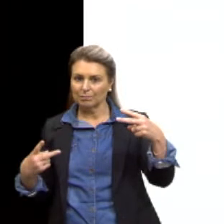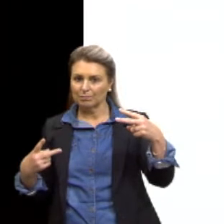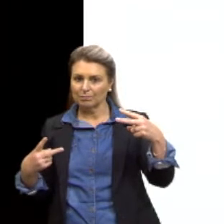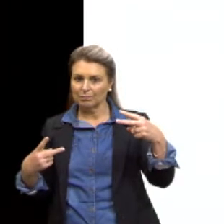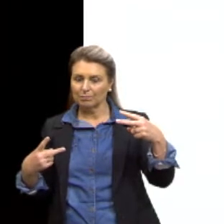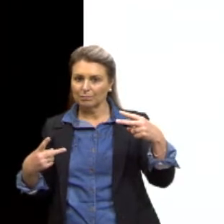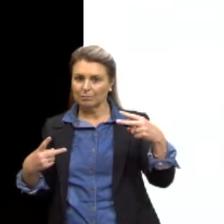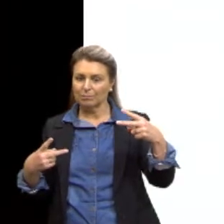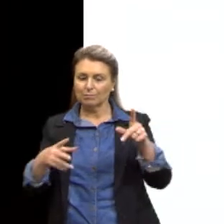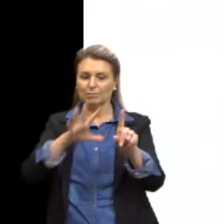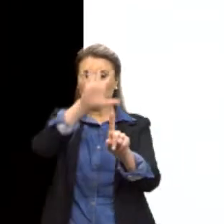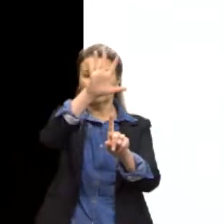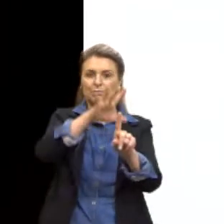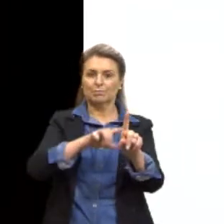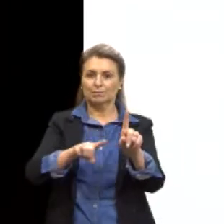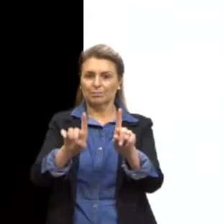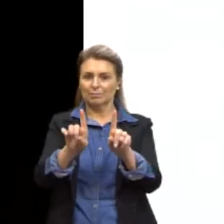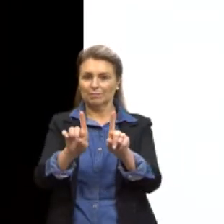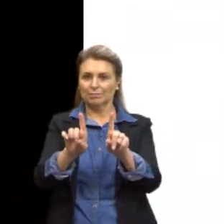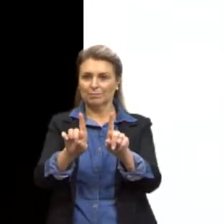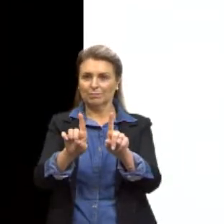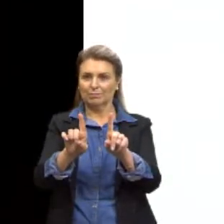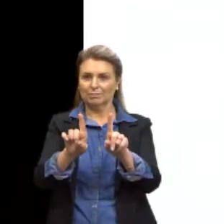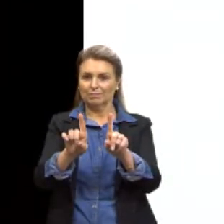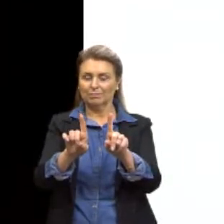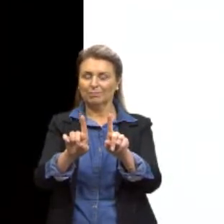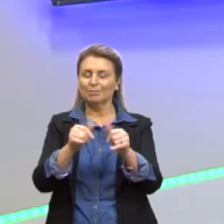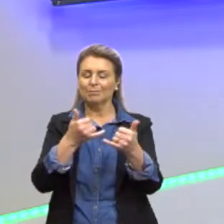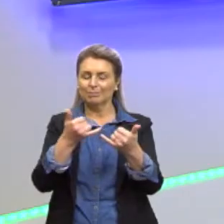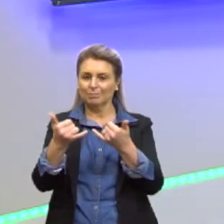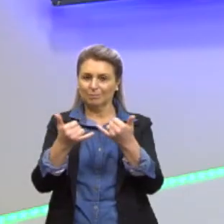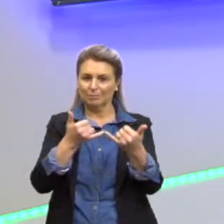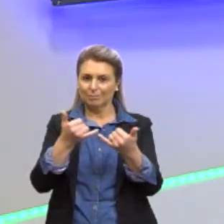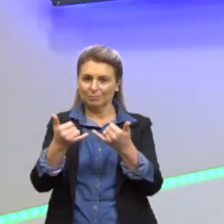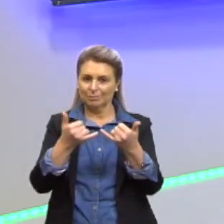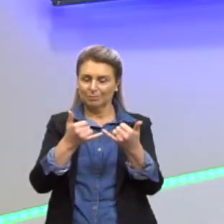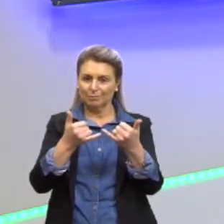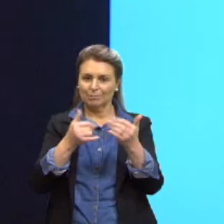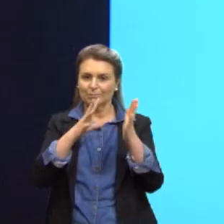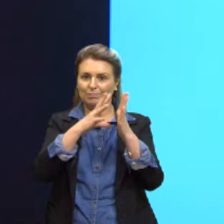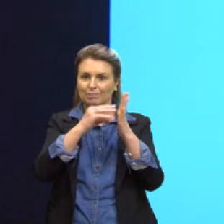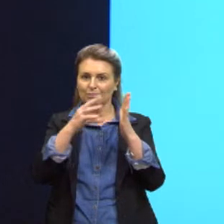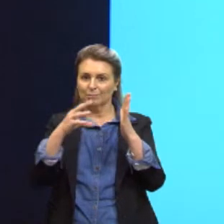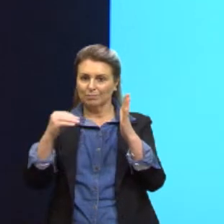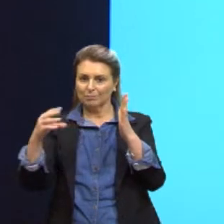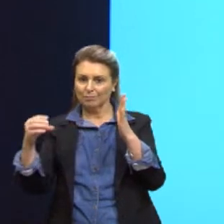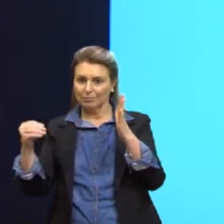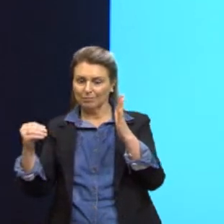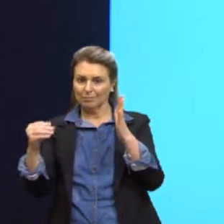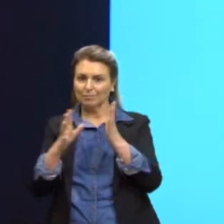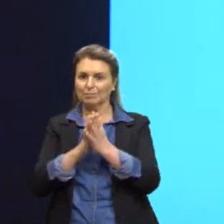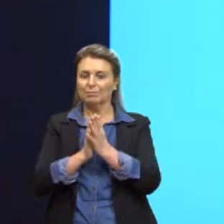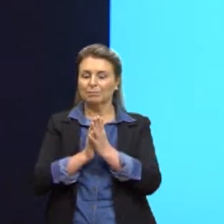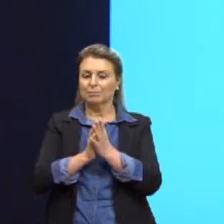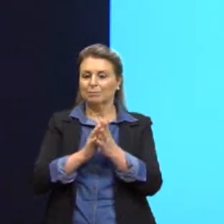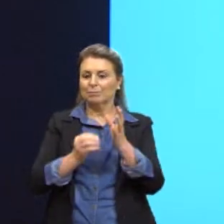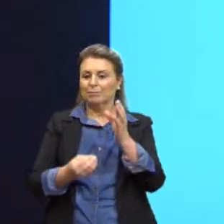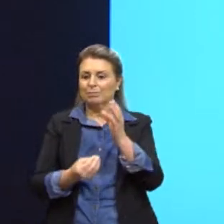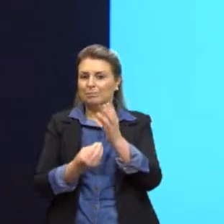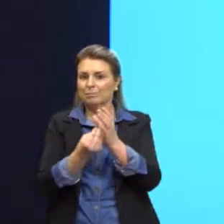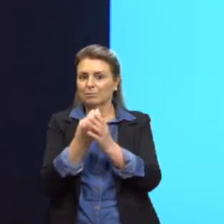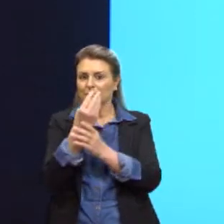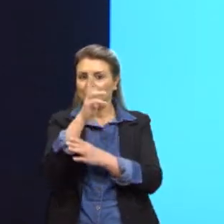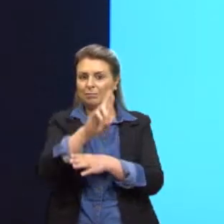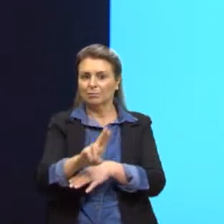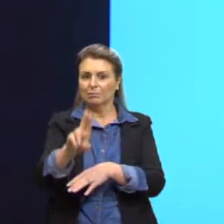a clonagem, dando aí, citando um exemplo da reprodução vegetativa por estacas, porque nada mais é do